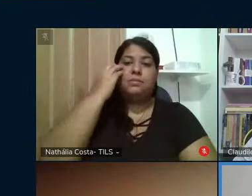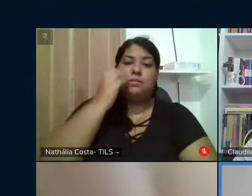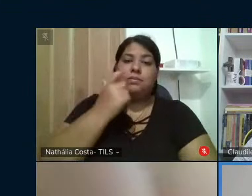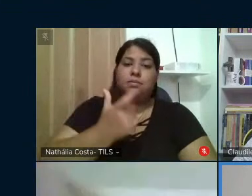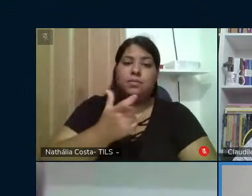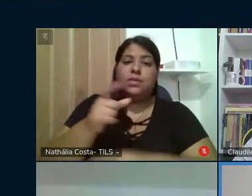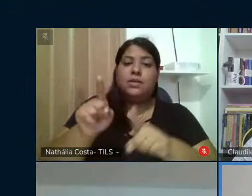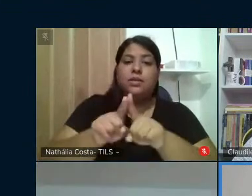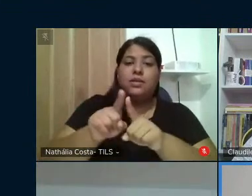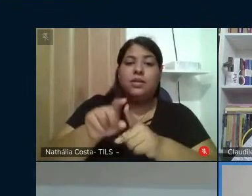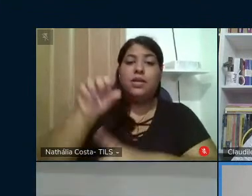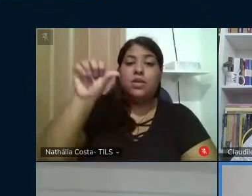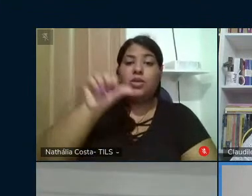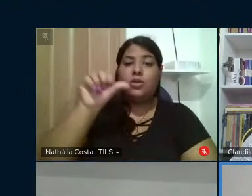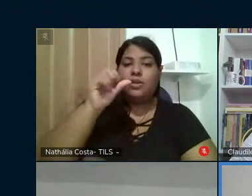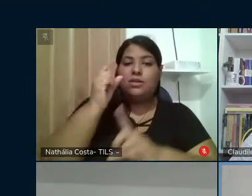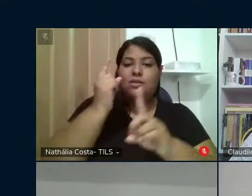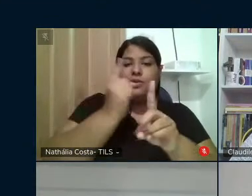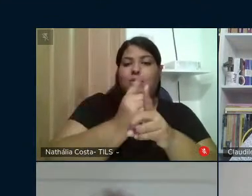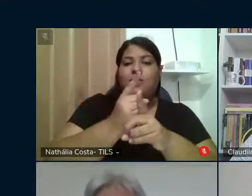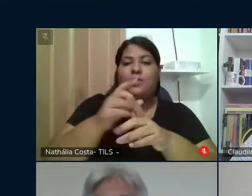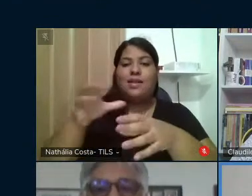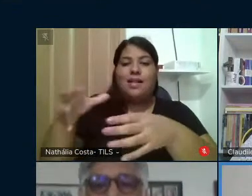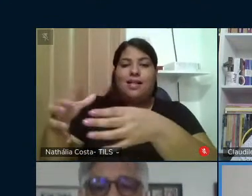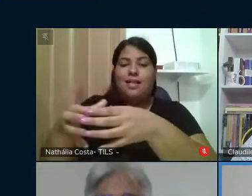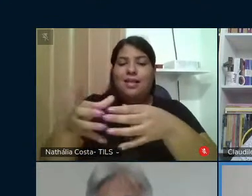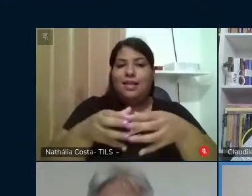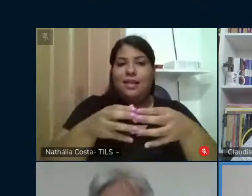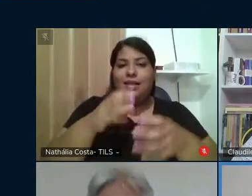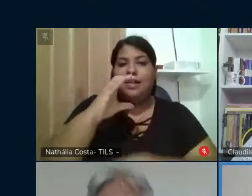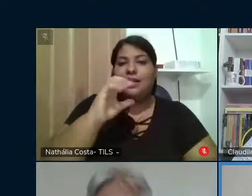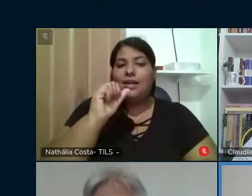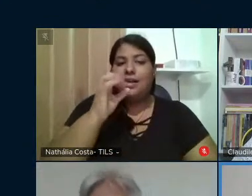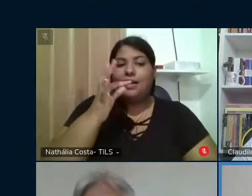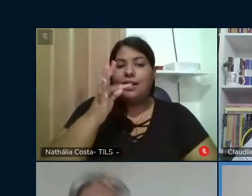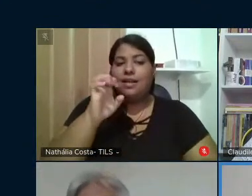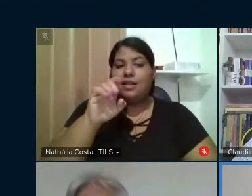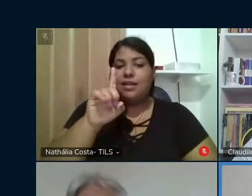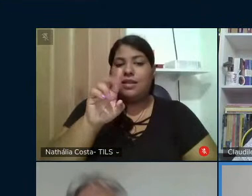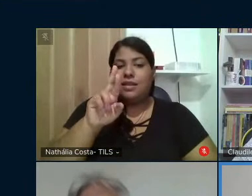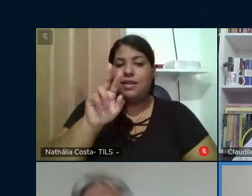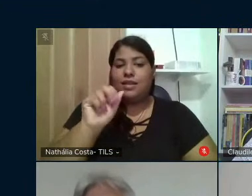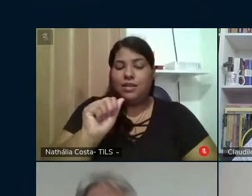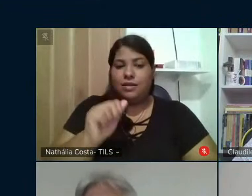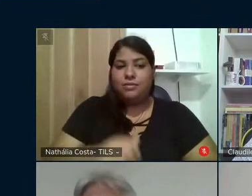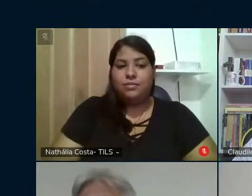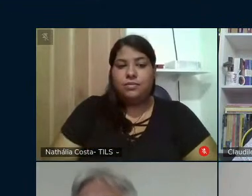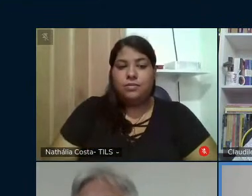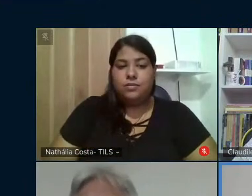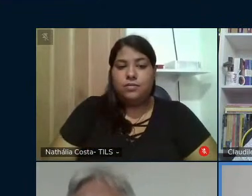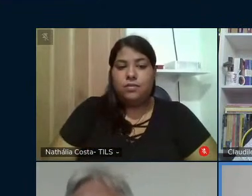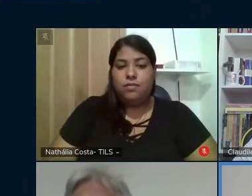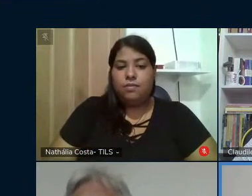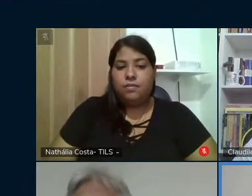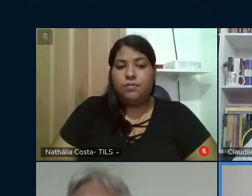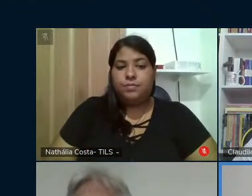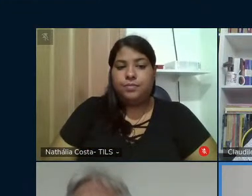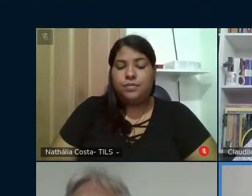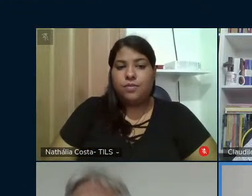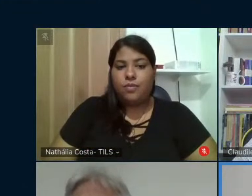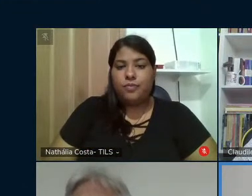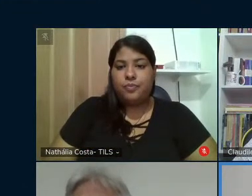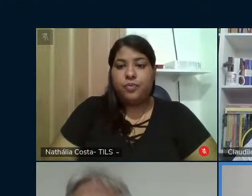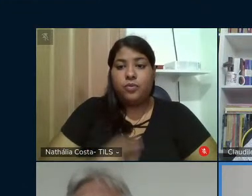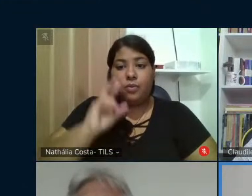9º encontro de cátedras em torno da temática olhares sobre